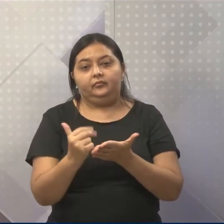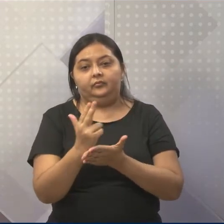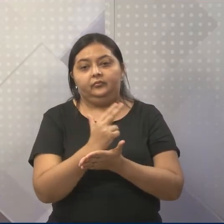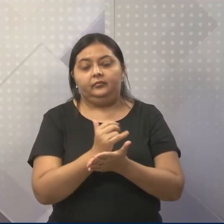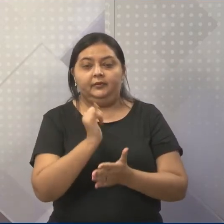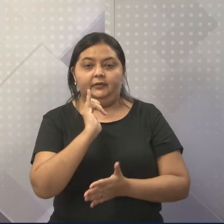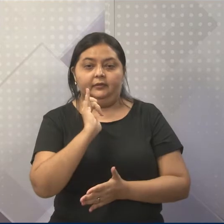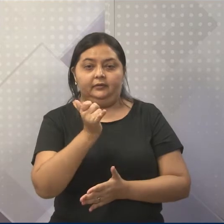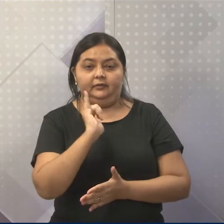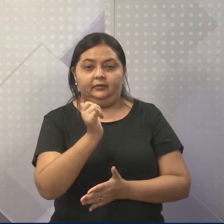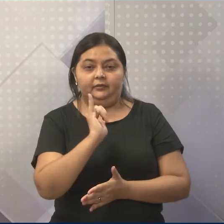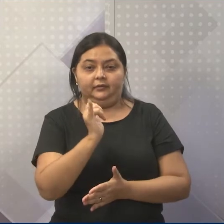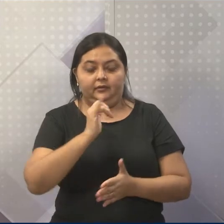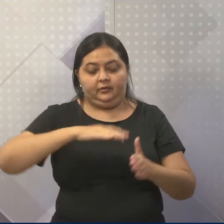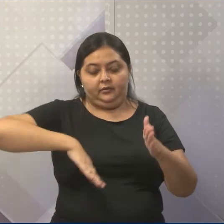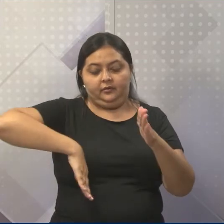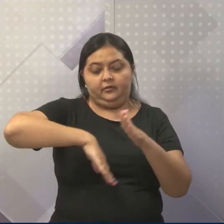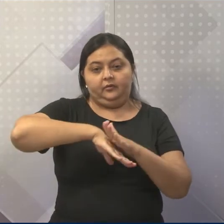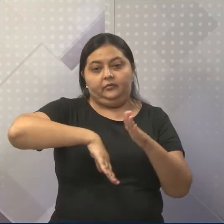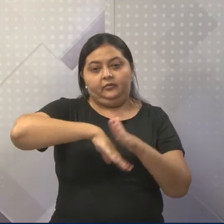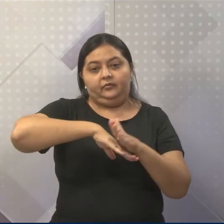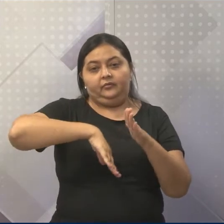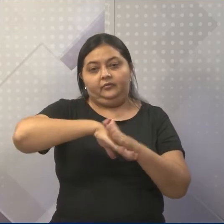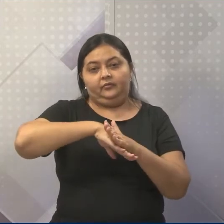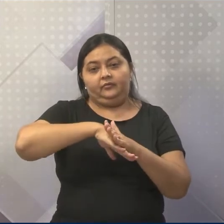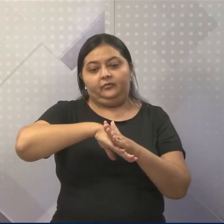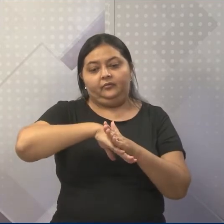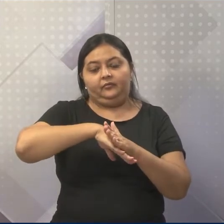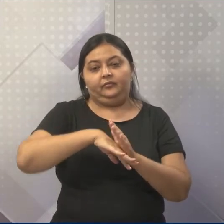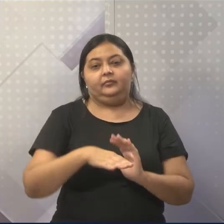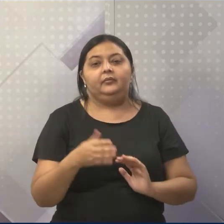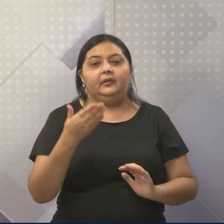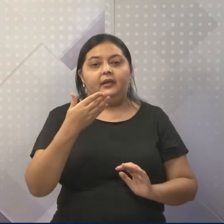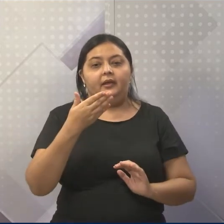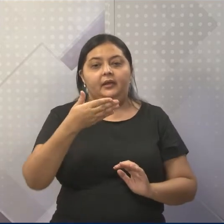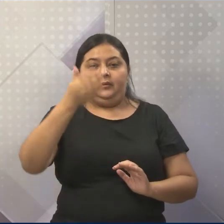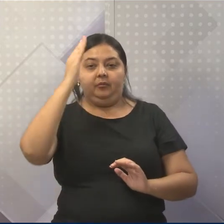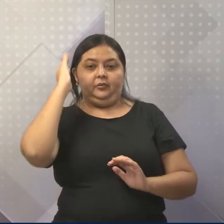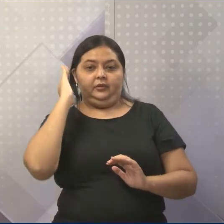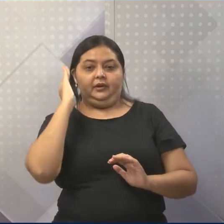descrição do jogo e, ao fundo, Galvão Bueno.